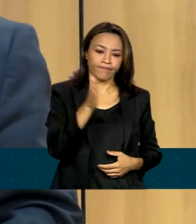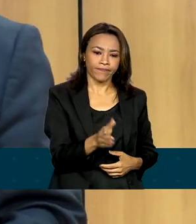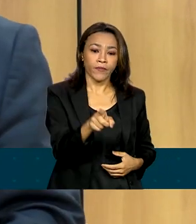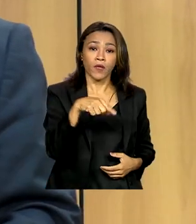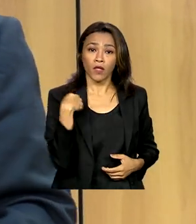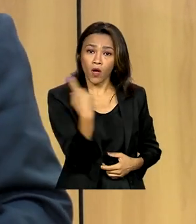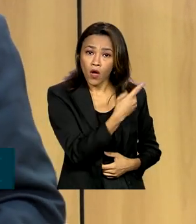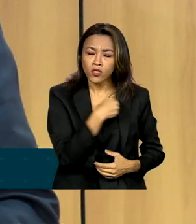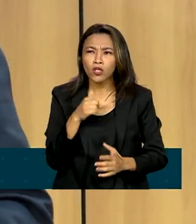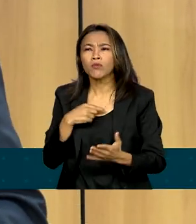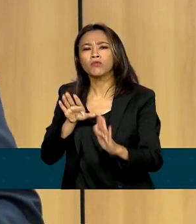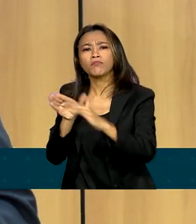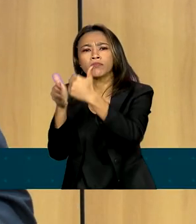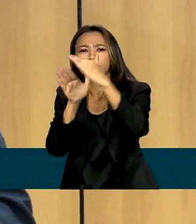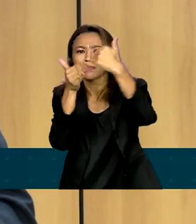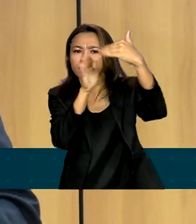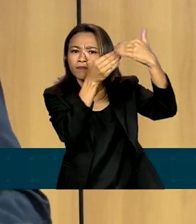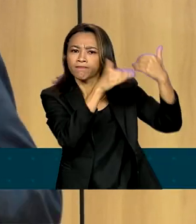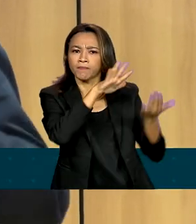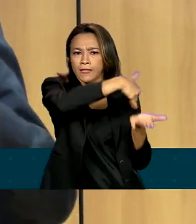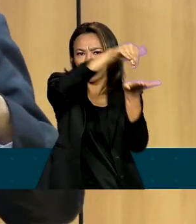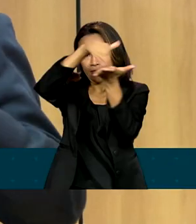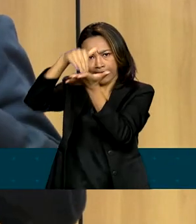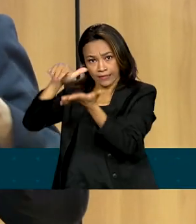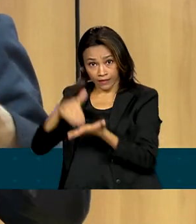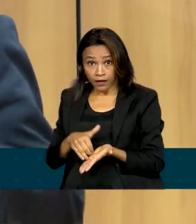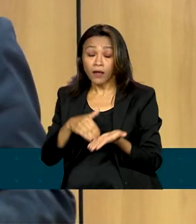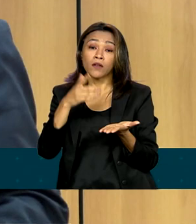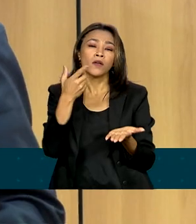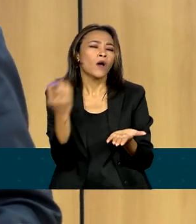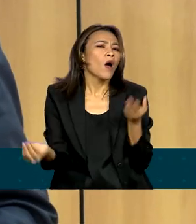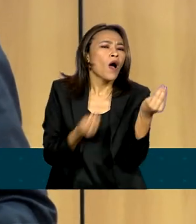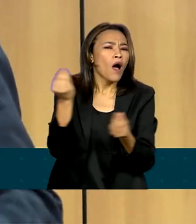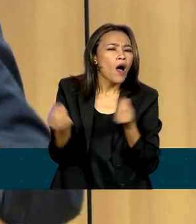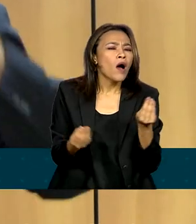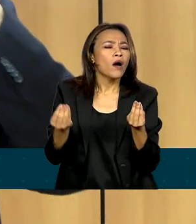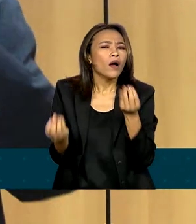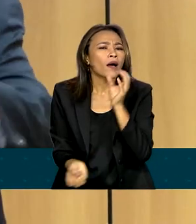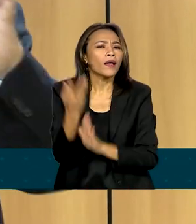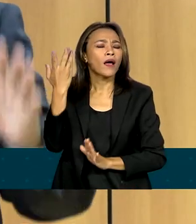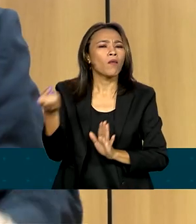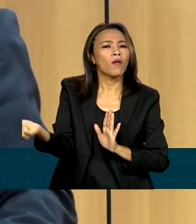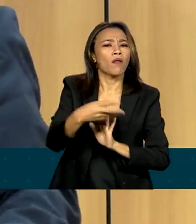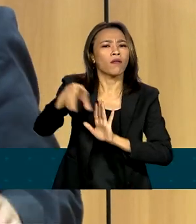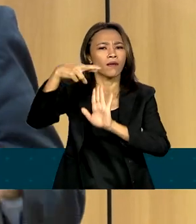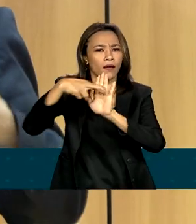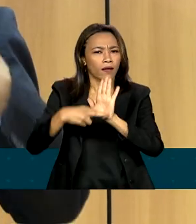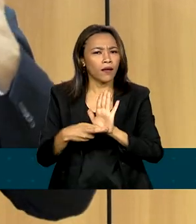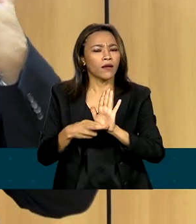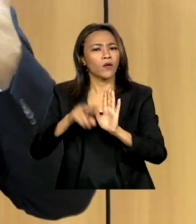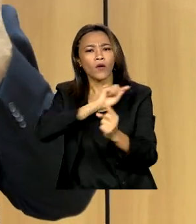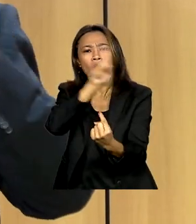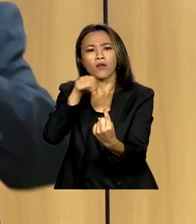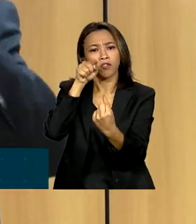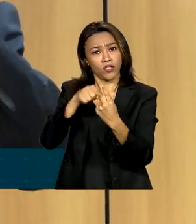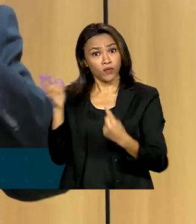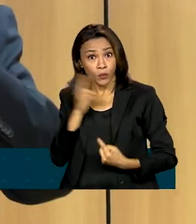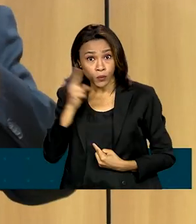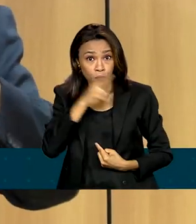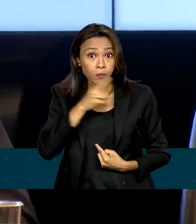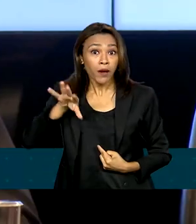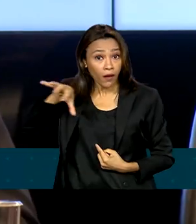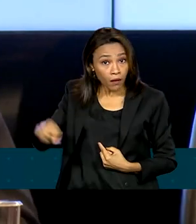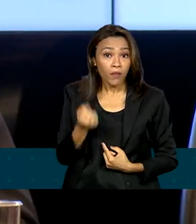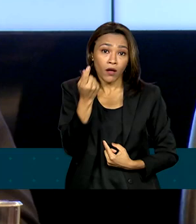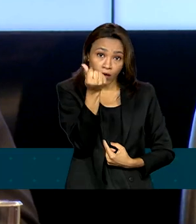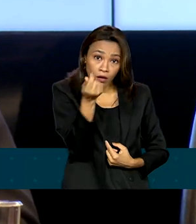com os secretários e as secretárias, se é possível nós fazermos uma norma temporária para agilizar que os estados gastem esse